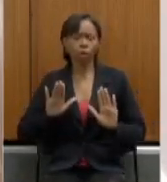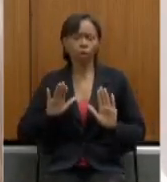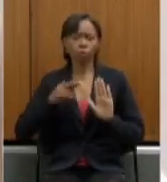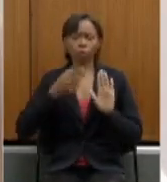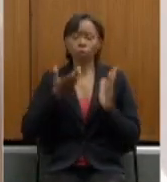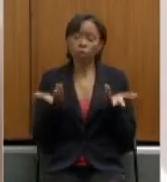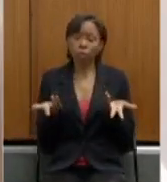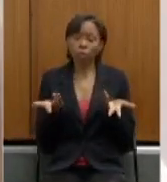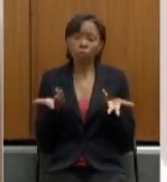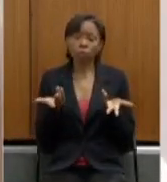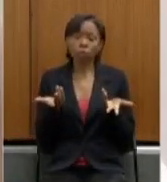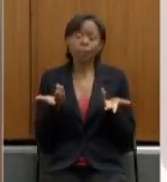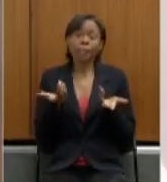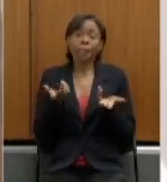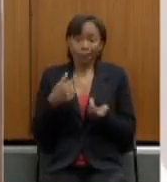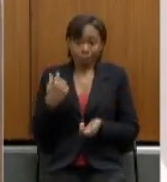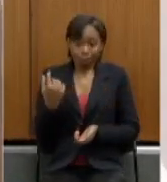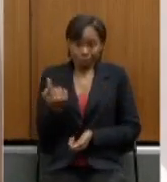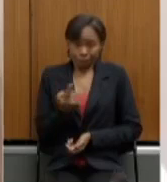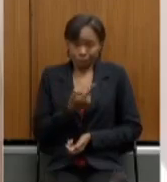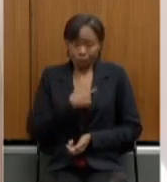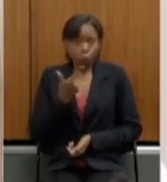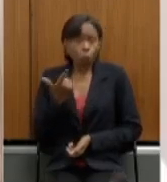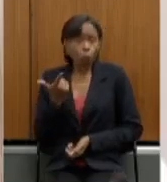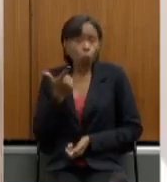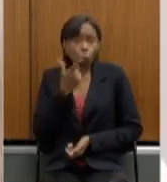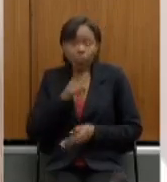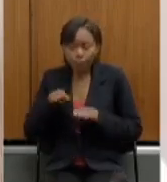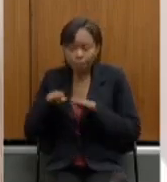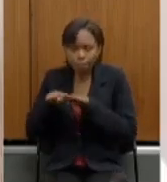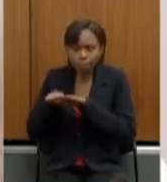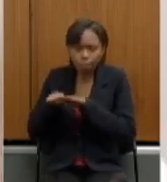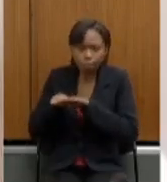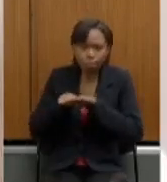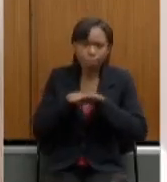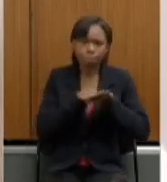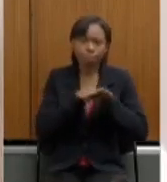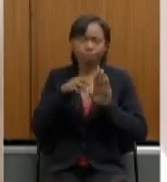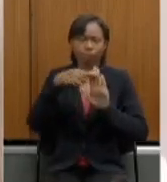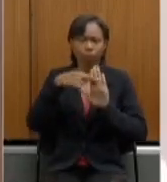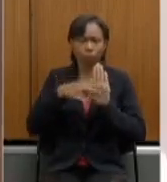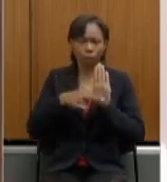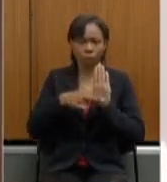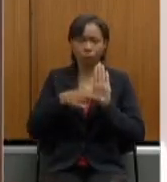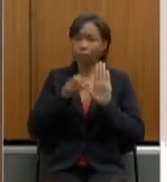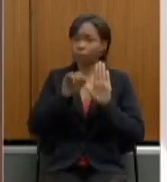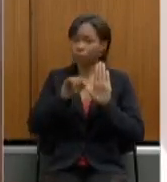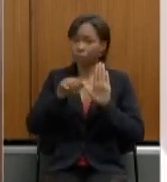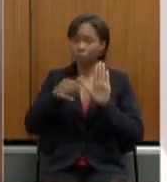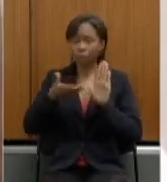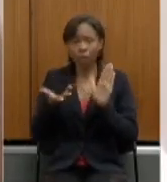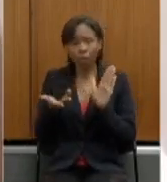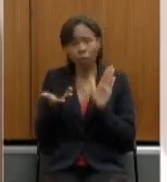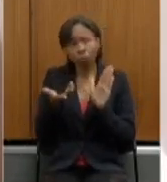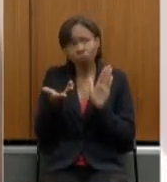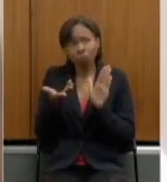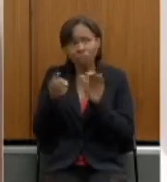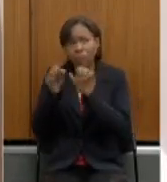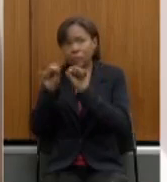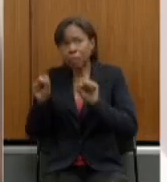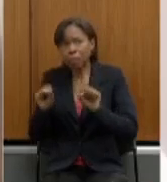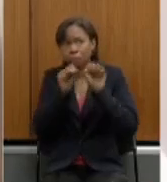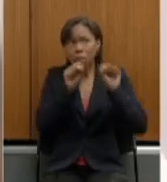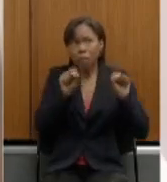públicas, e para a gente conseguir essa similaridade de normas, quanto menos regimes tivermos, melhor.